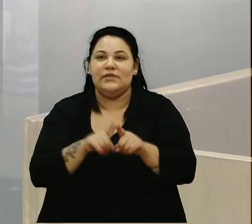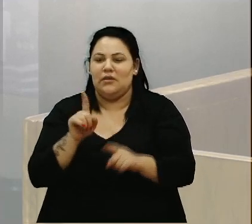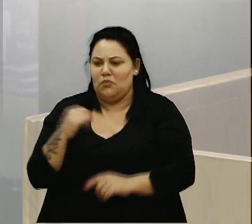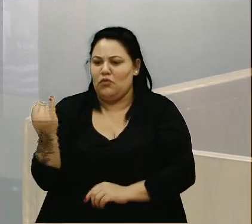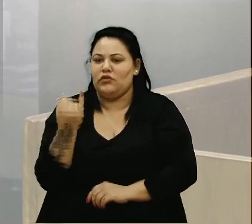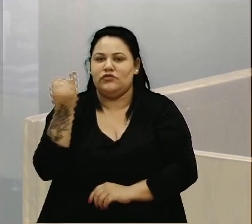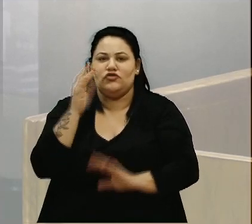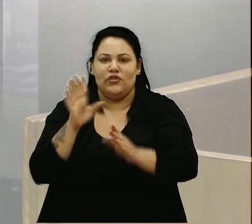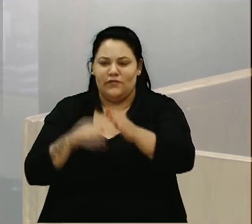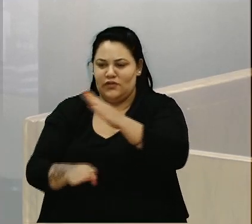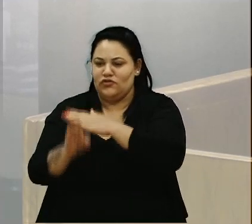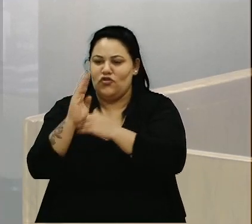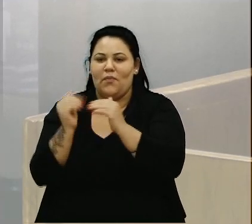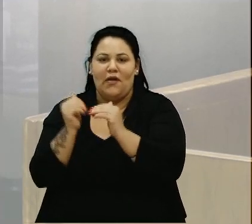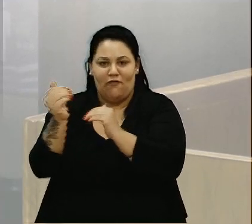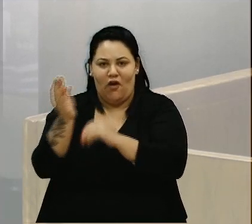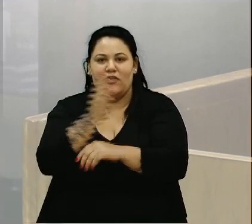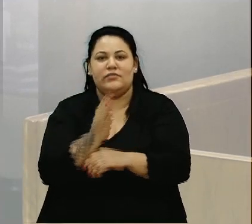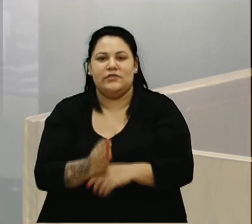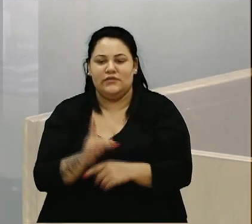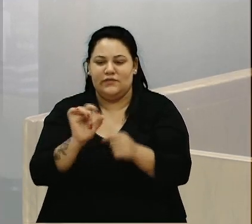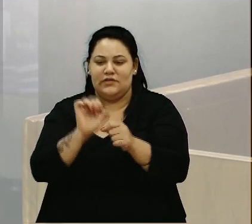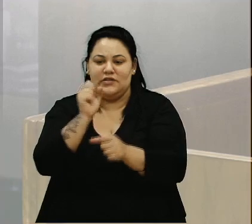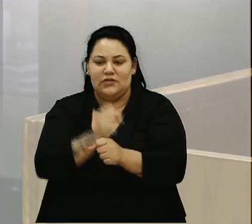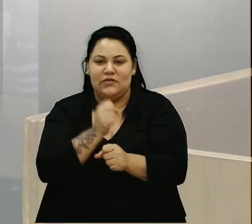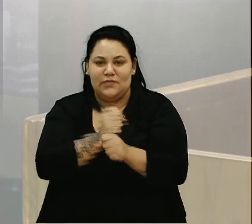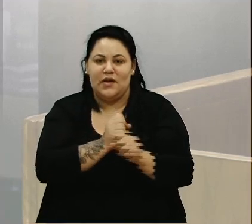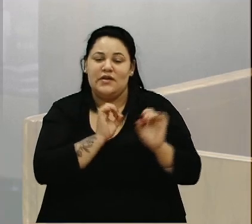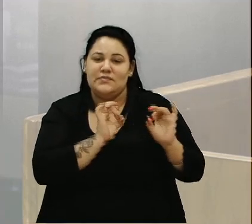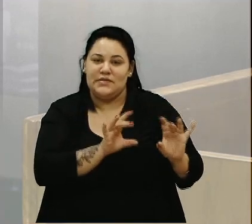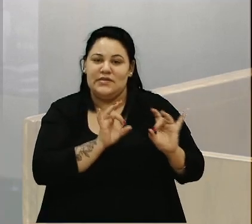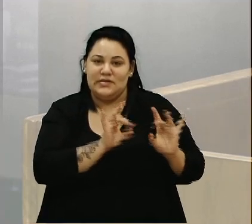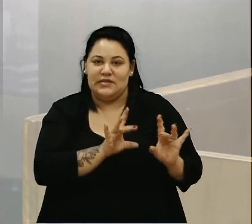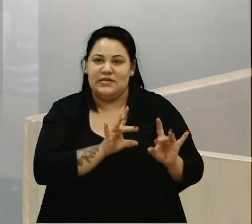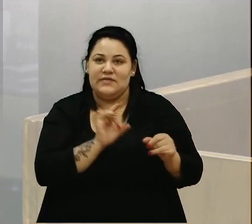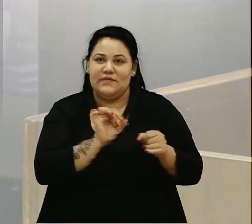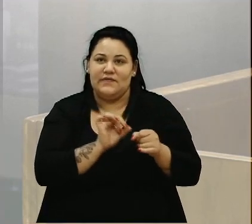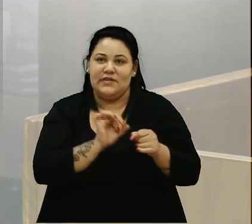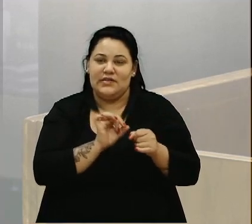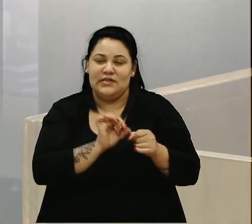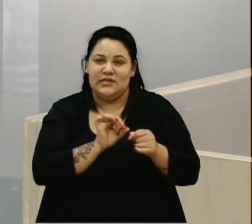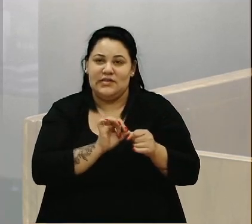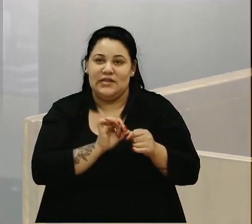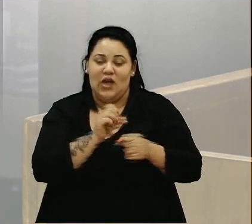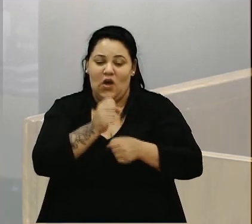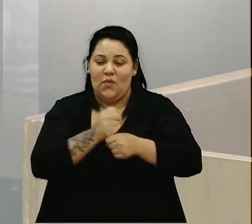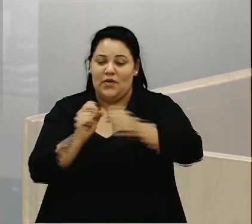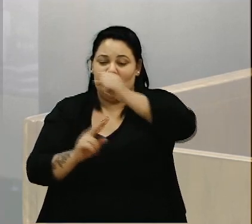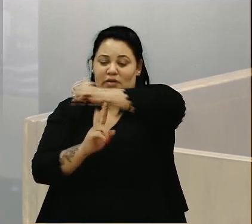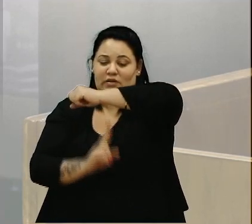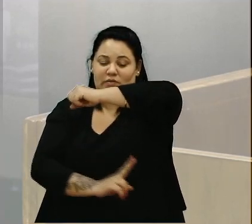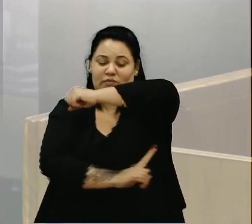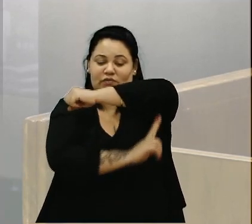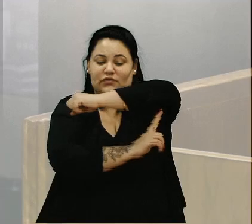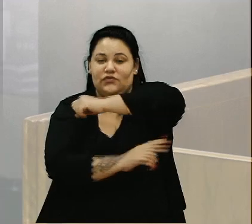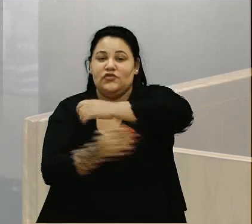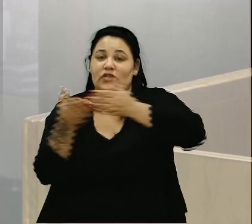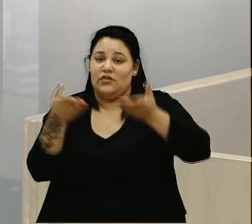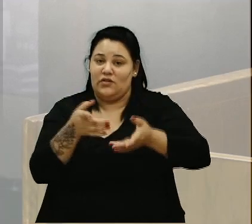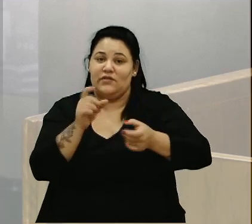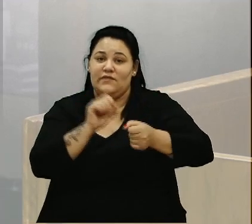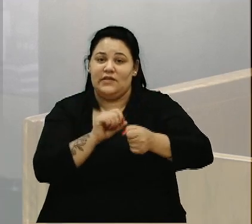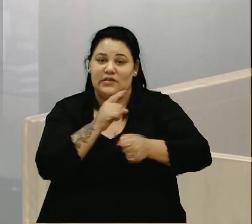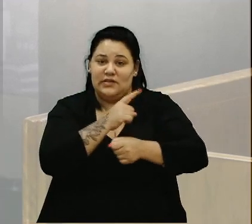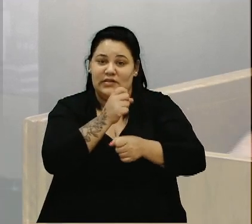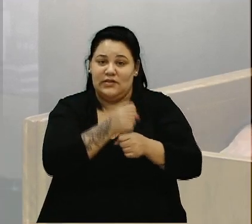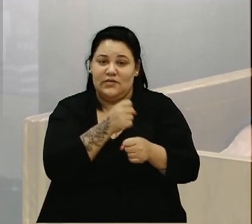para fora do Brasil fazer obras, porque são especializados em fazer obras em ponte e ali está sendo feita essa obra que vai ligar